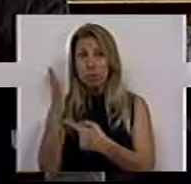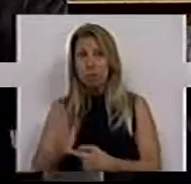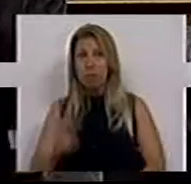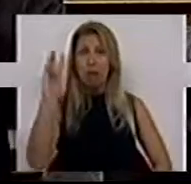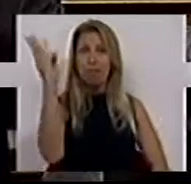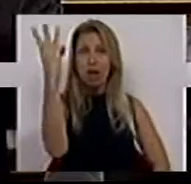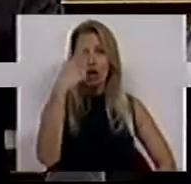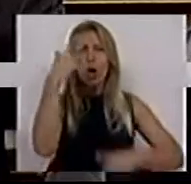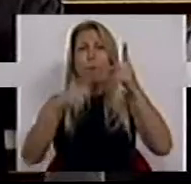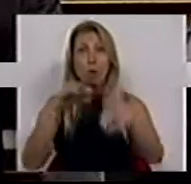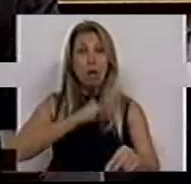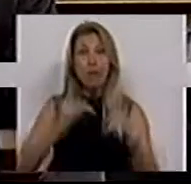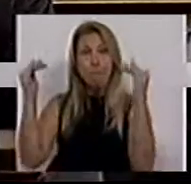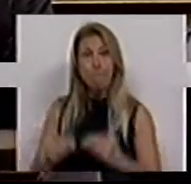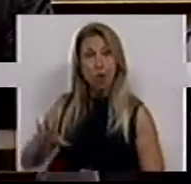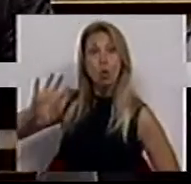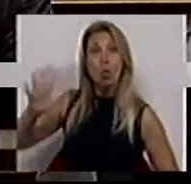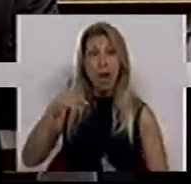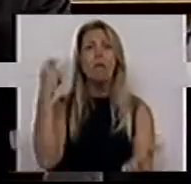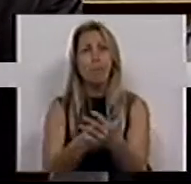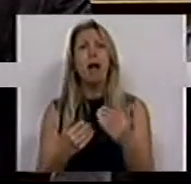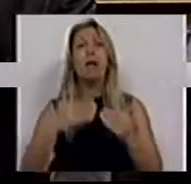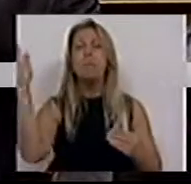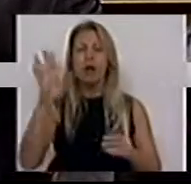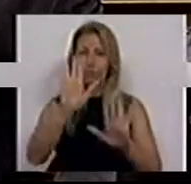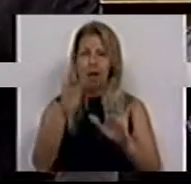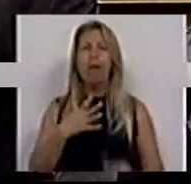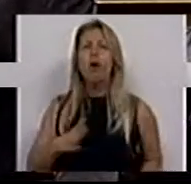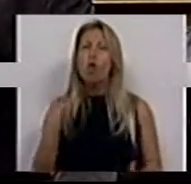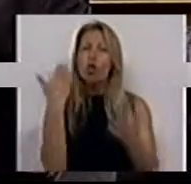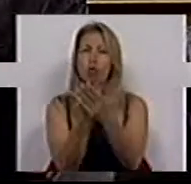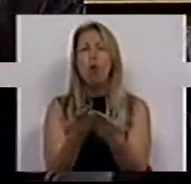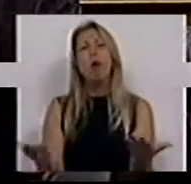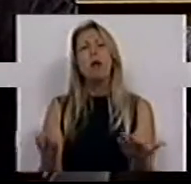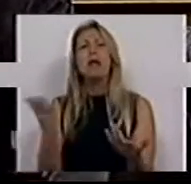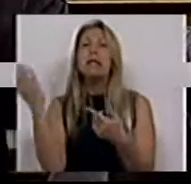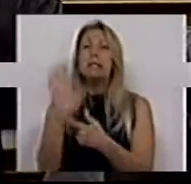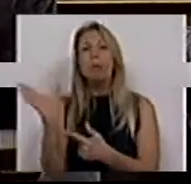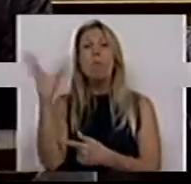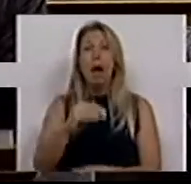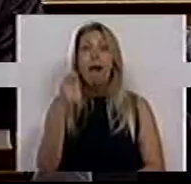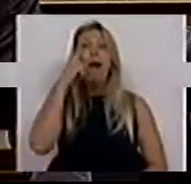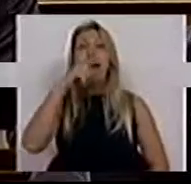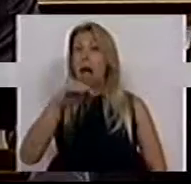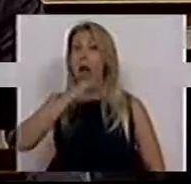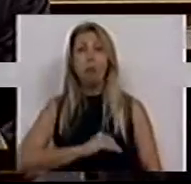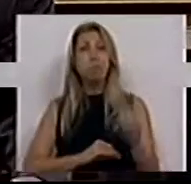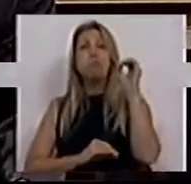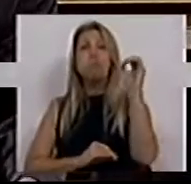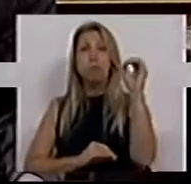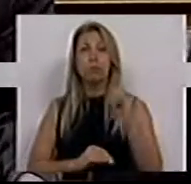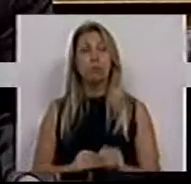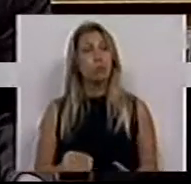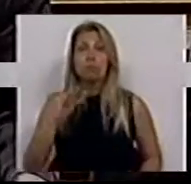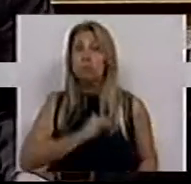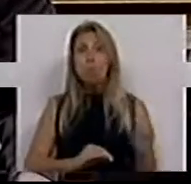recebem no país, que vão pagar mais. Mas eu dou-lhe outros exemplos. De quem não recebe, de quem não recebe salário e mesmo